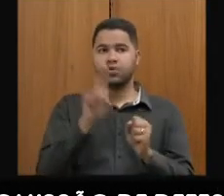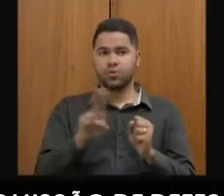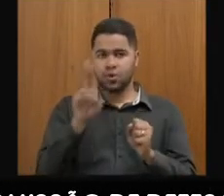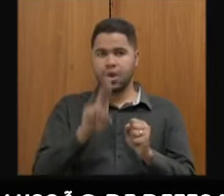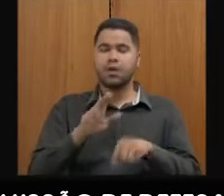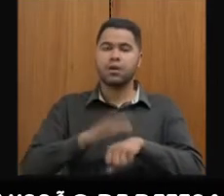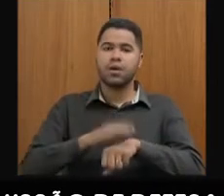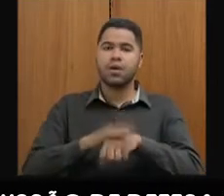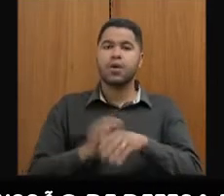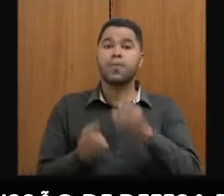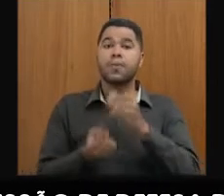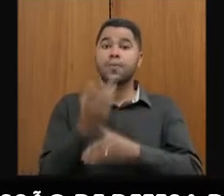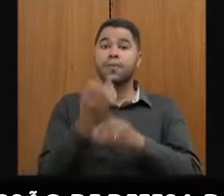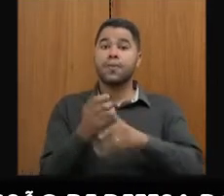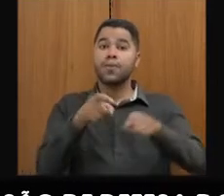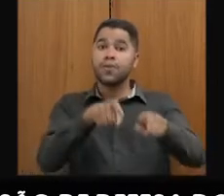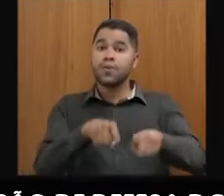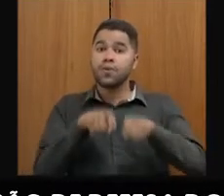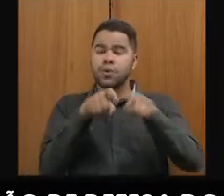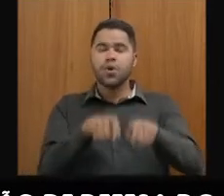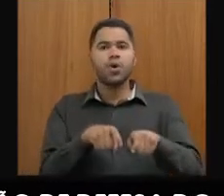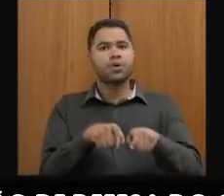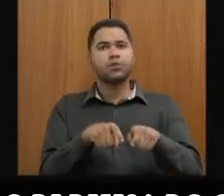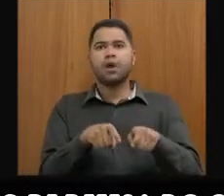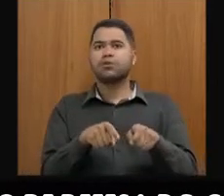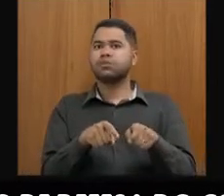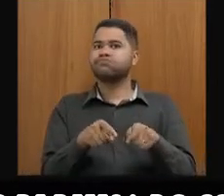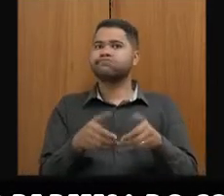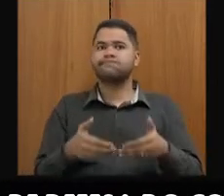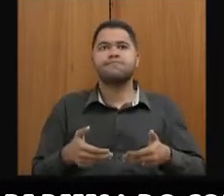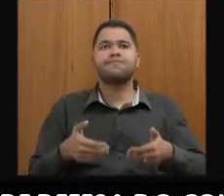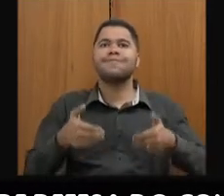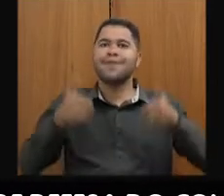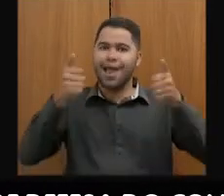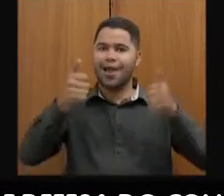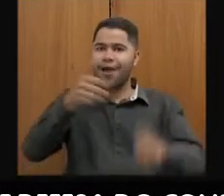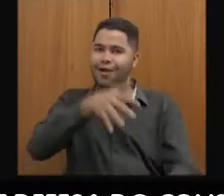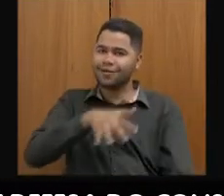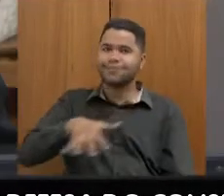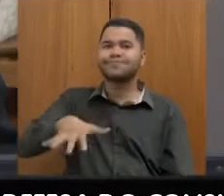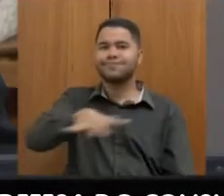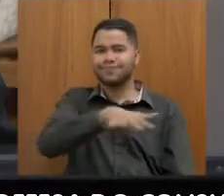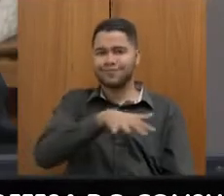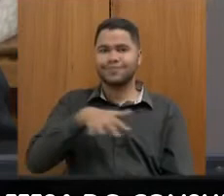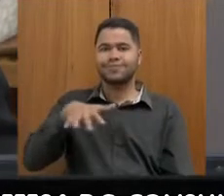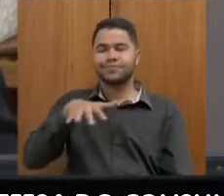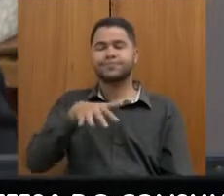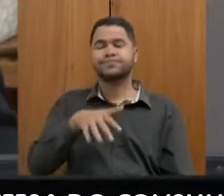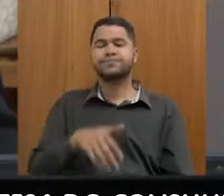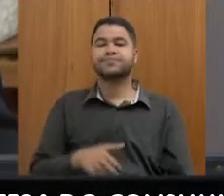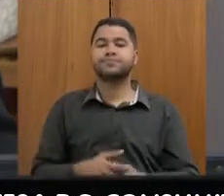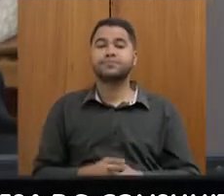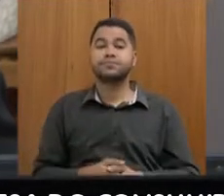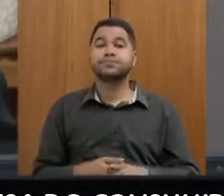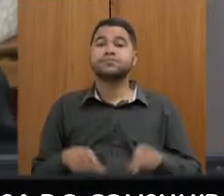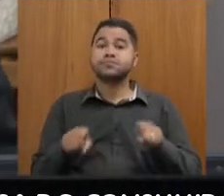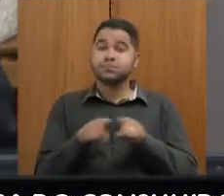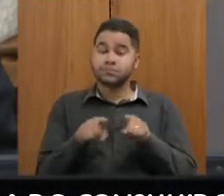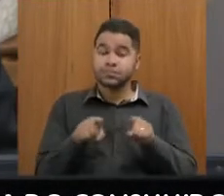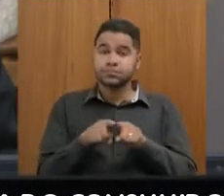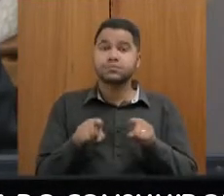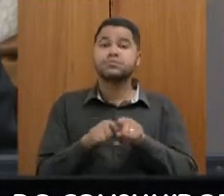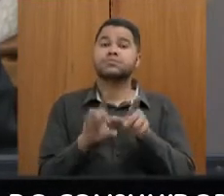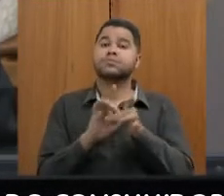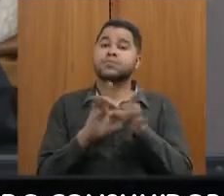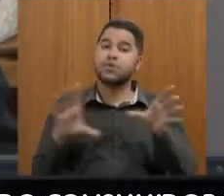produtores rurais, isso trouxe um ganho enorme para esses pequenos produtores, micro e pequenos produtores. Ainda